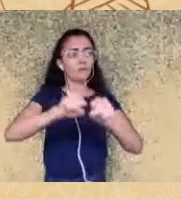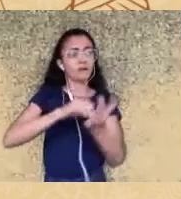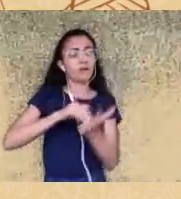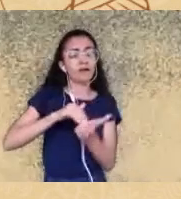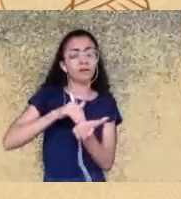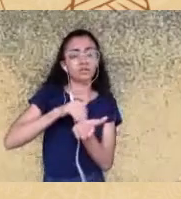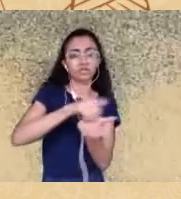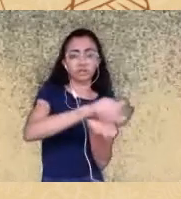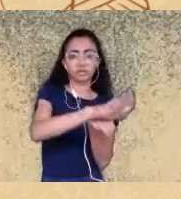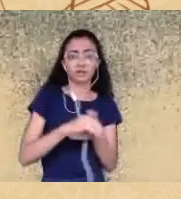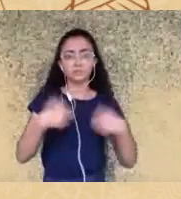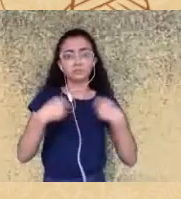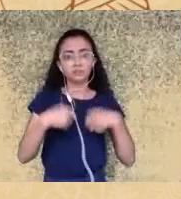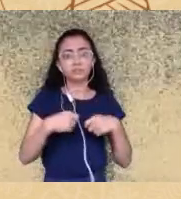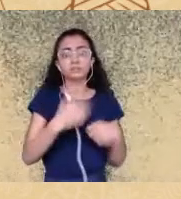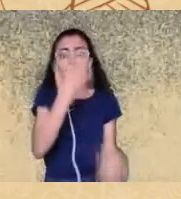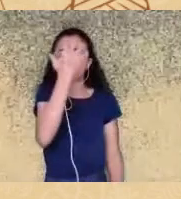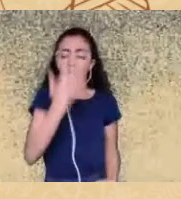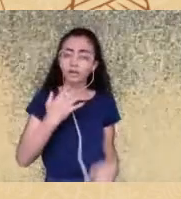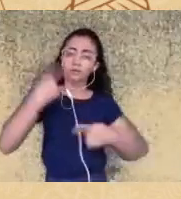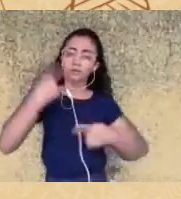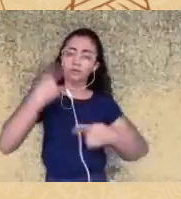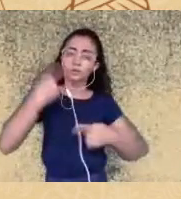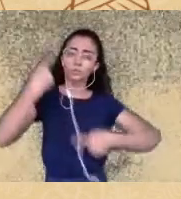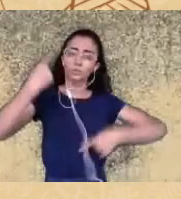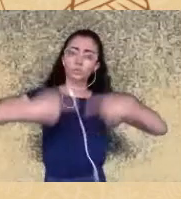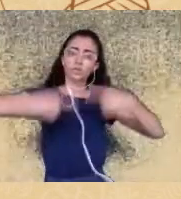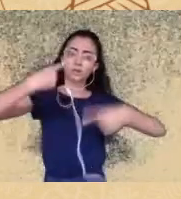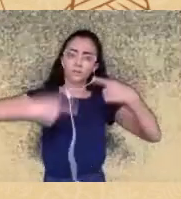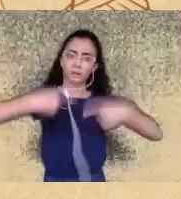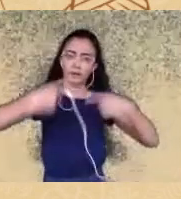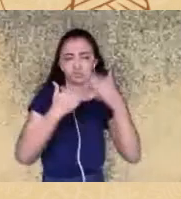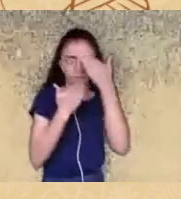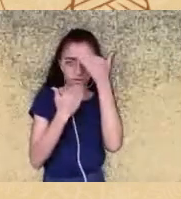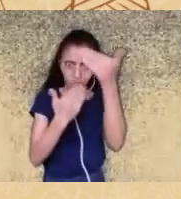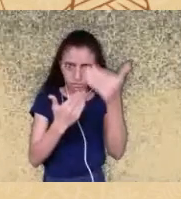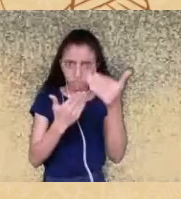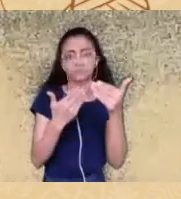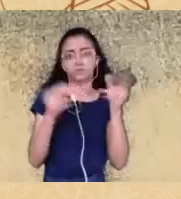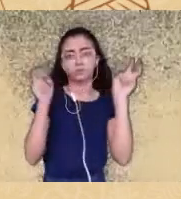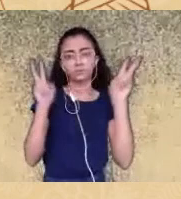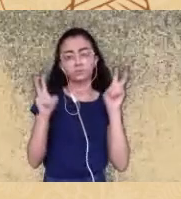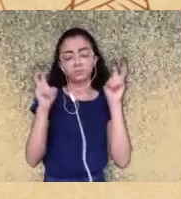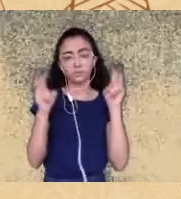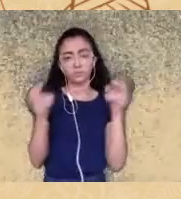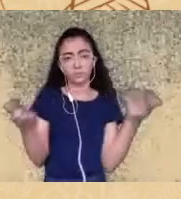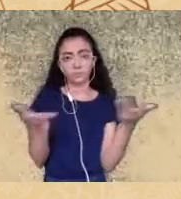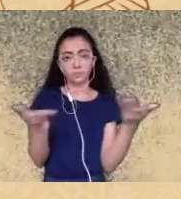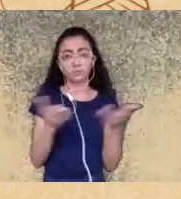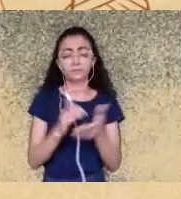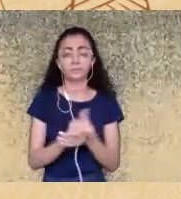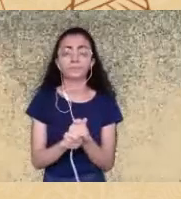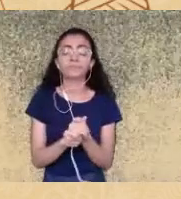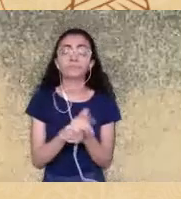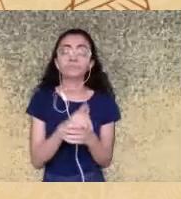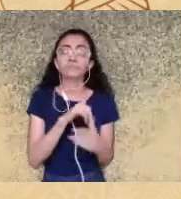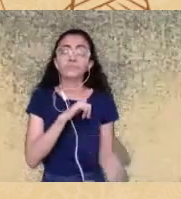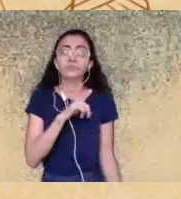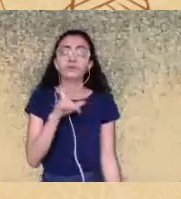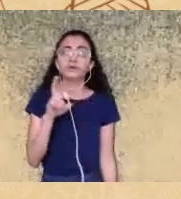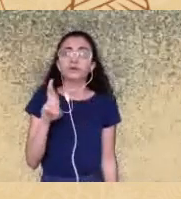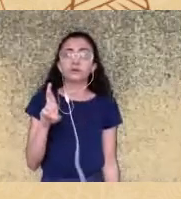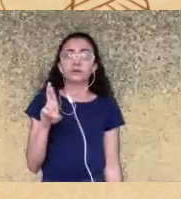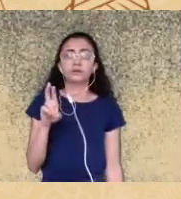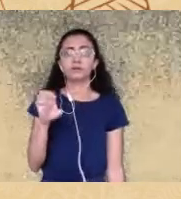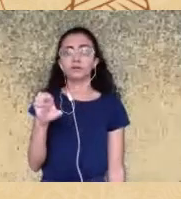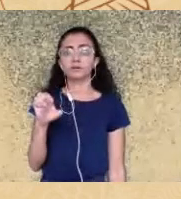séria te agradeço por ter trazido essa questão o Reinaldo comenta sobre